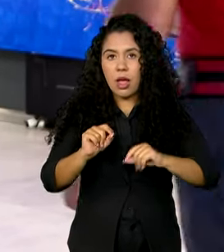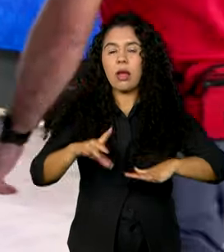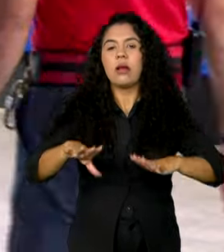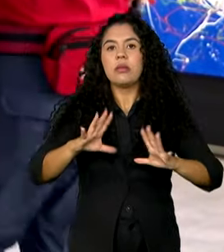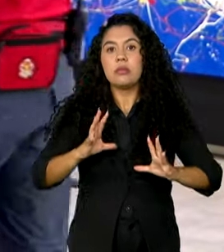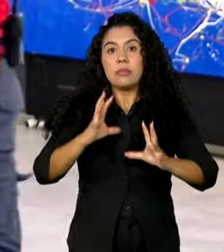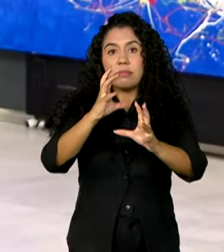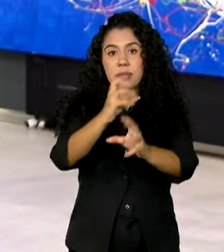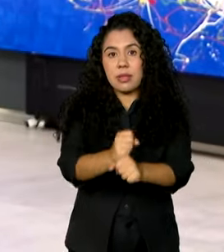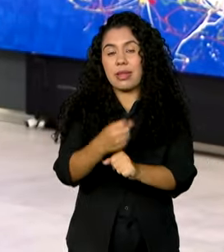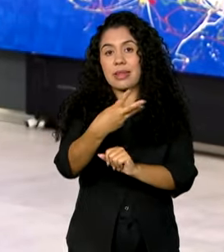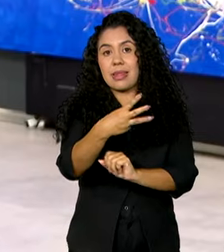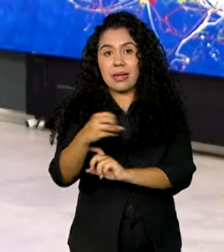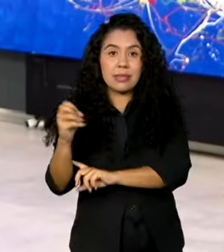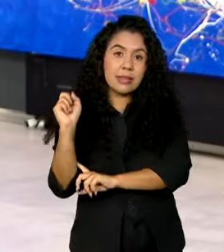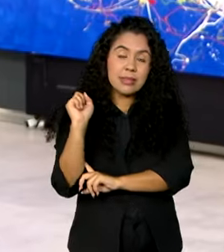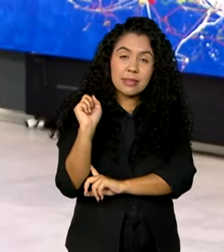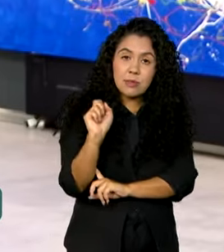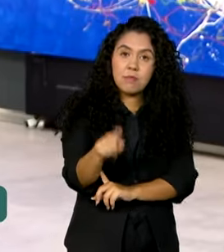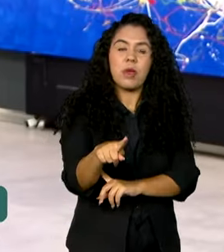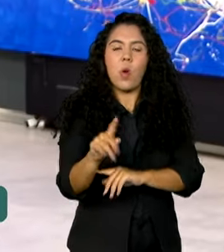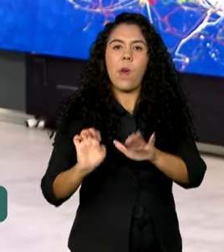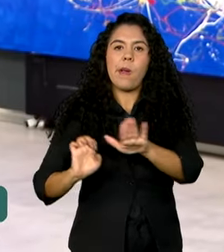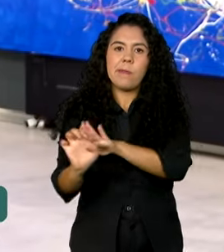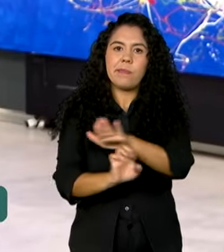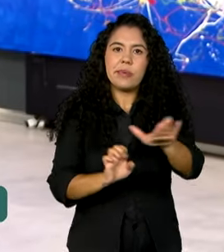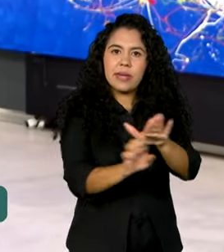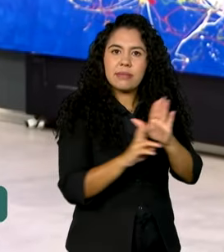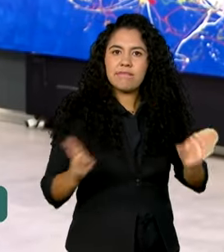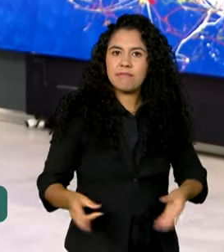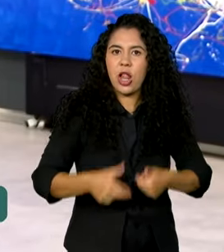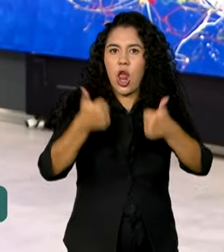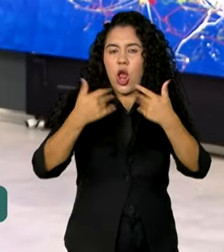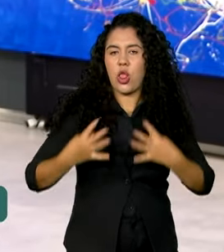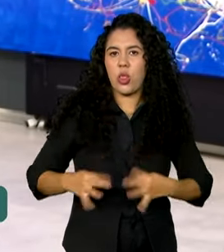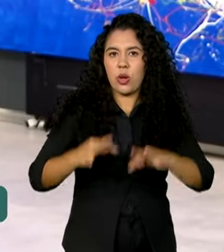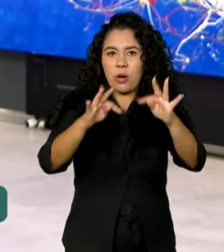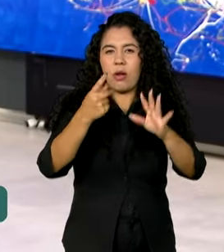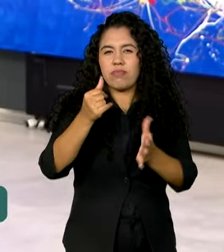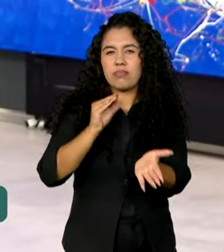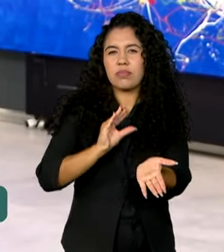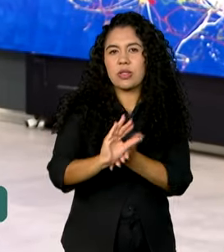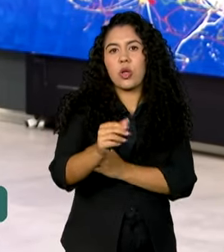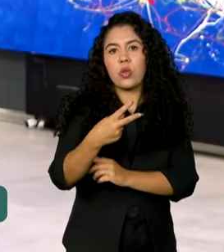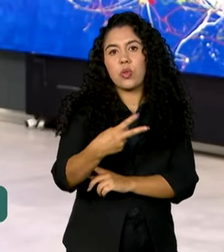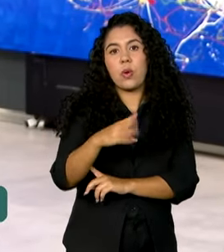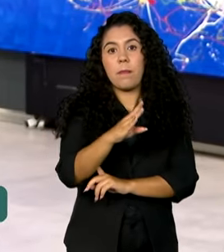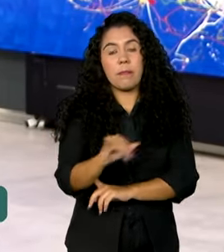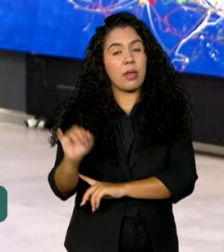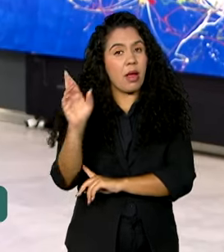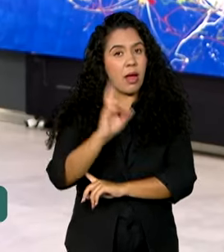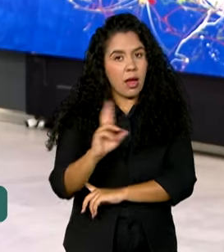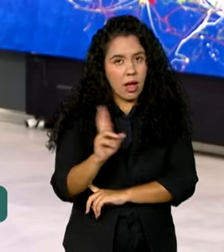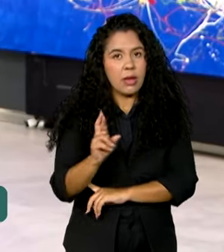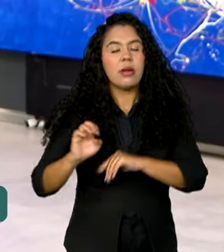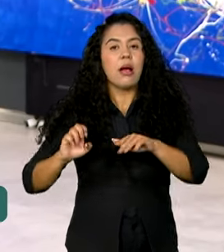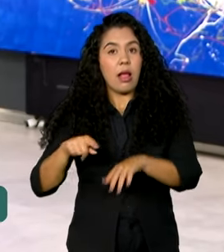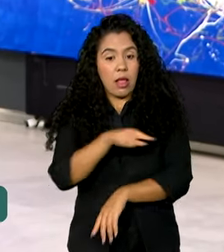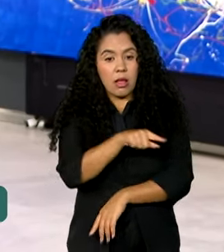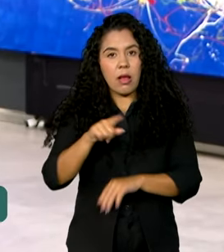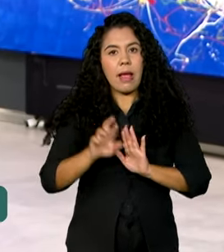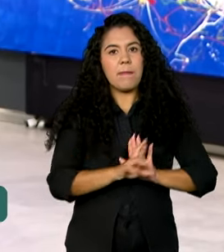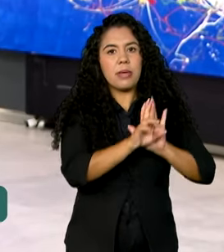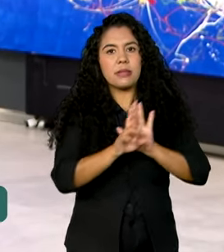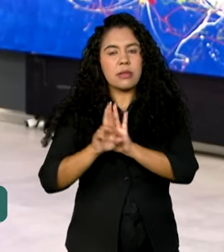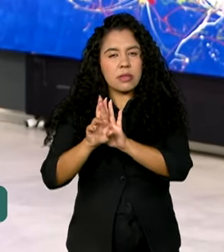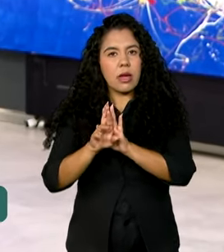mil empresas do país. Serão investidos 2 bilhões de reais. As empresas receberão visitas e